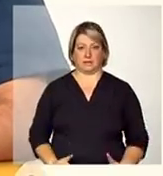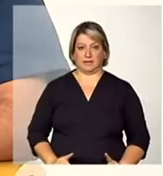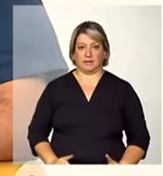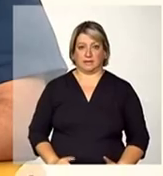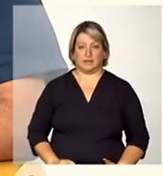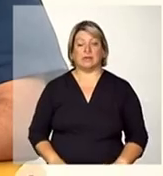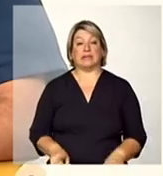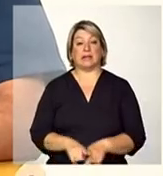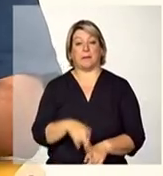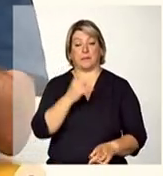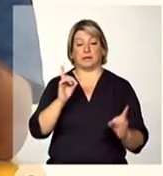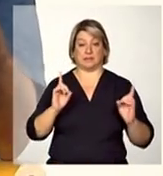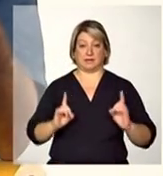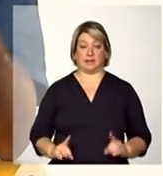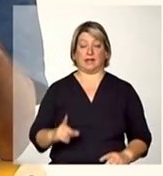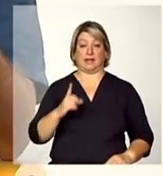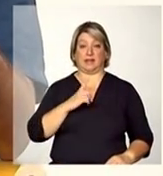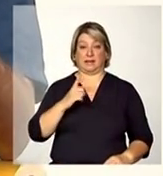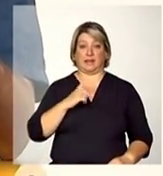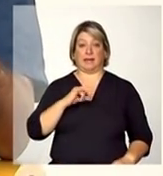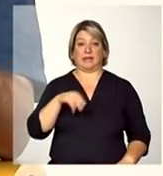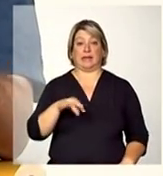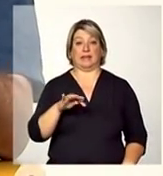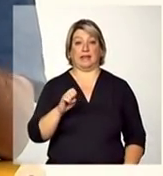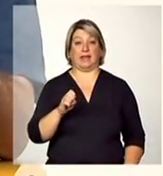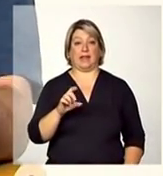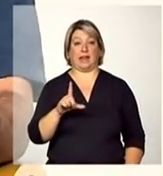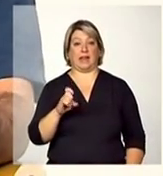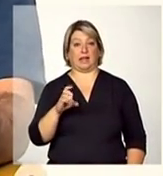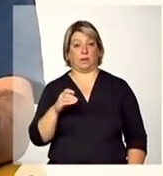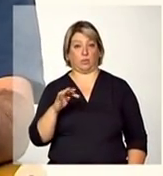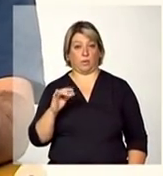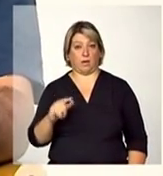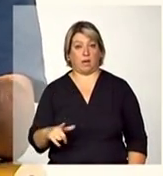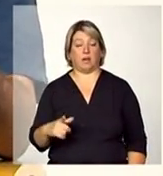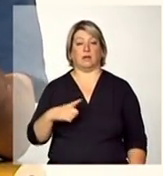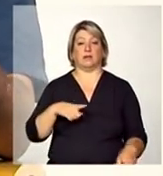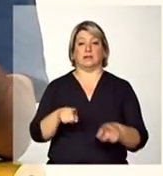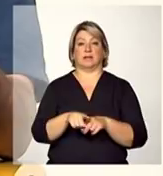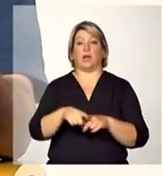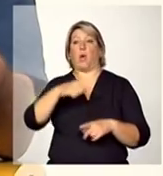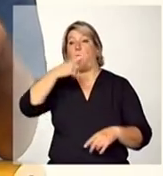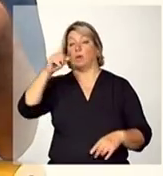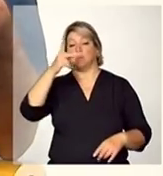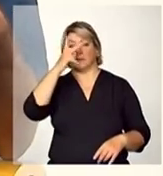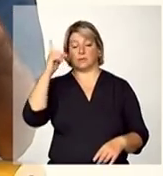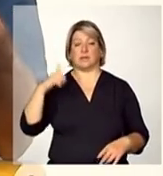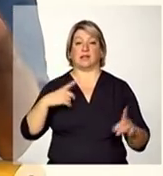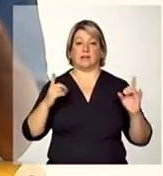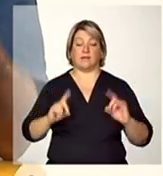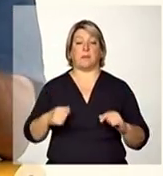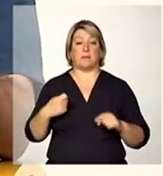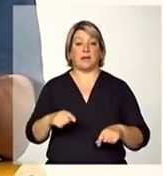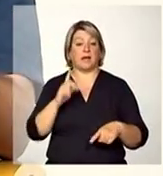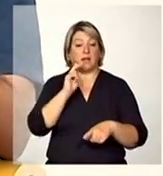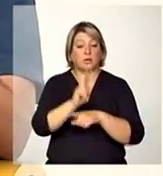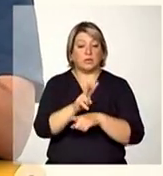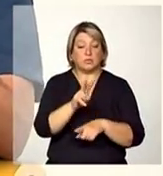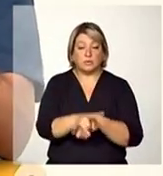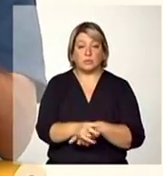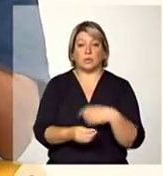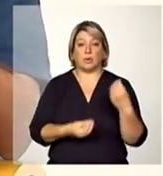as pessoas com deficiência intelectual quanto outras pessoas com outros tipos de deficiência elas precisam ser acompanhadas através de um plano individual de